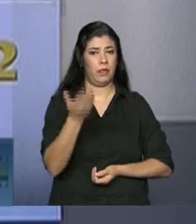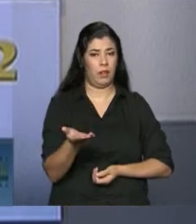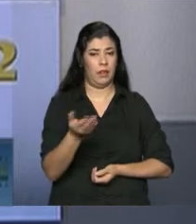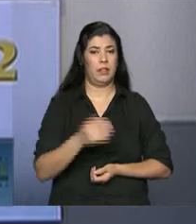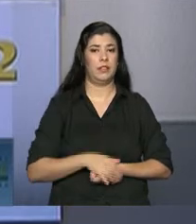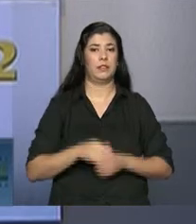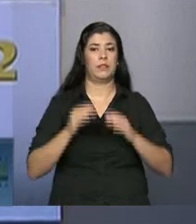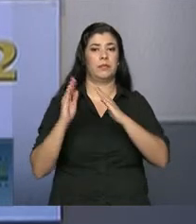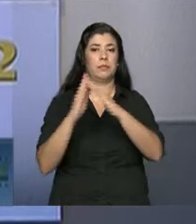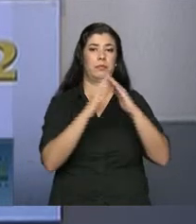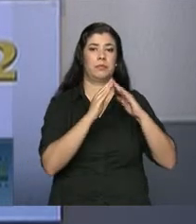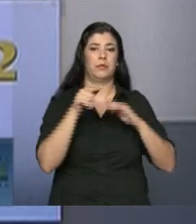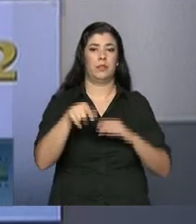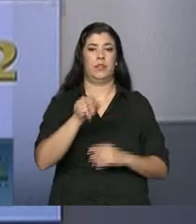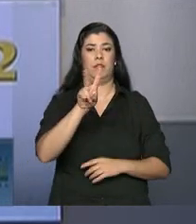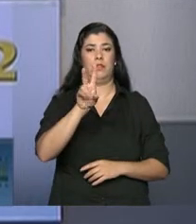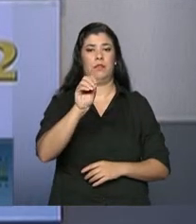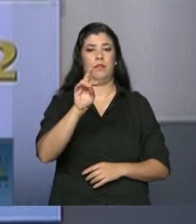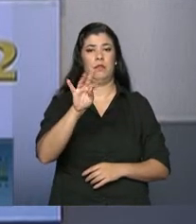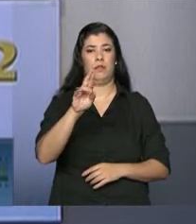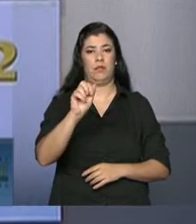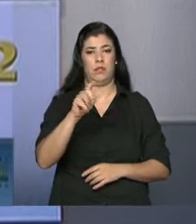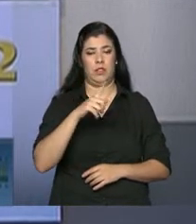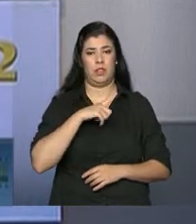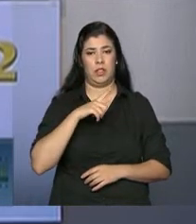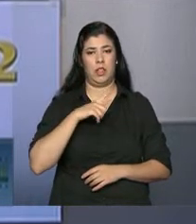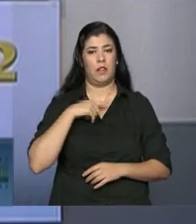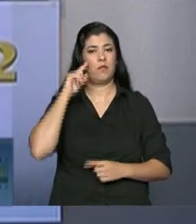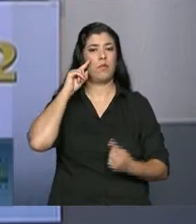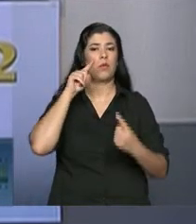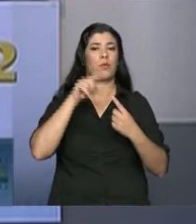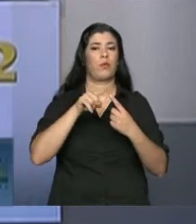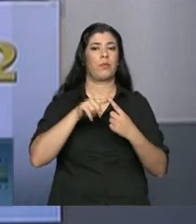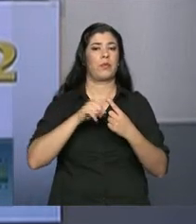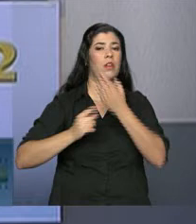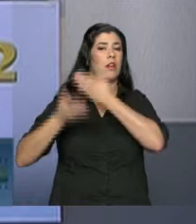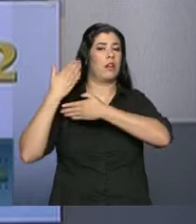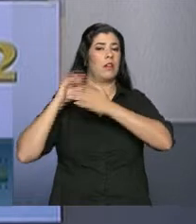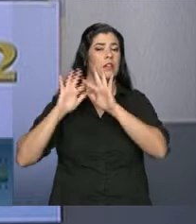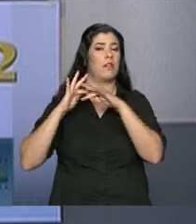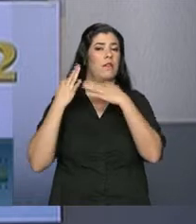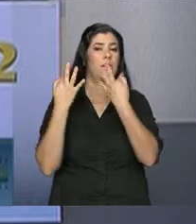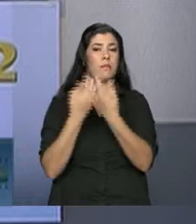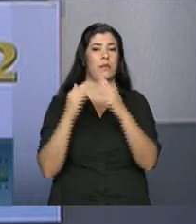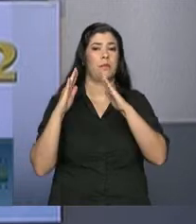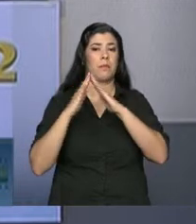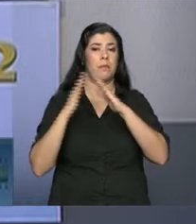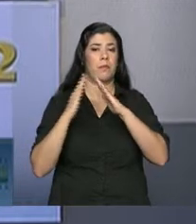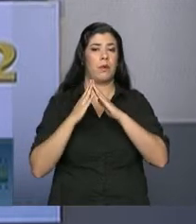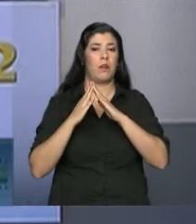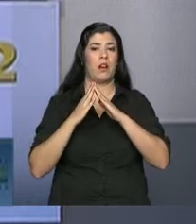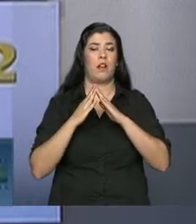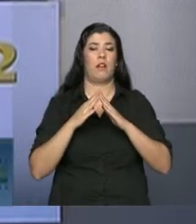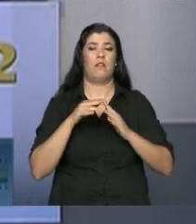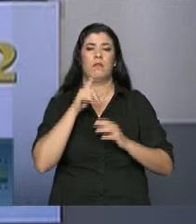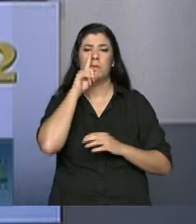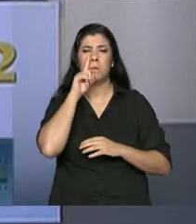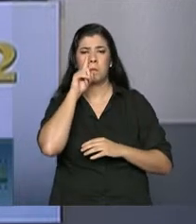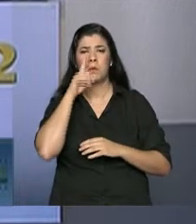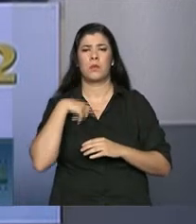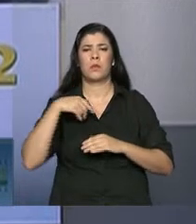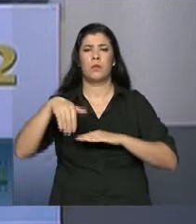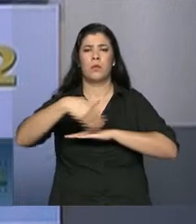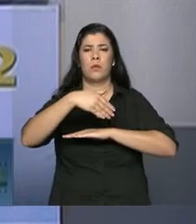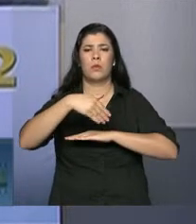Volterra foi construído para reassentar famílias que viviam em áreas de risco. Elas